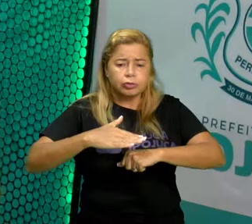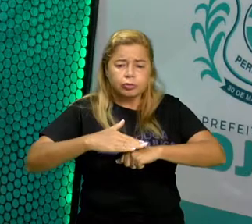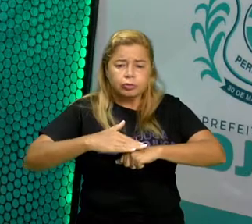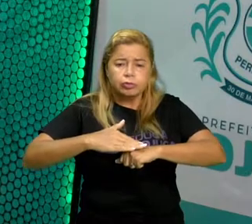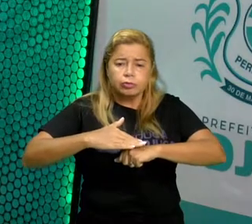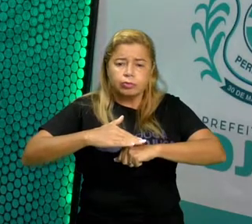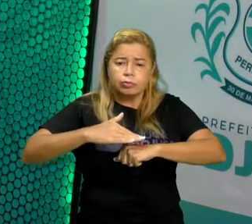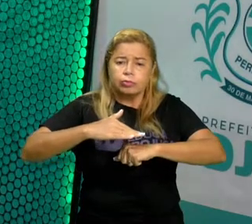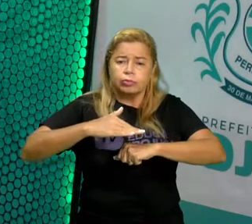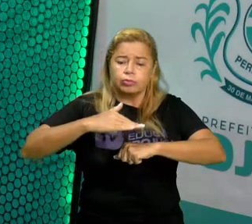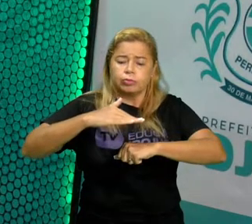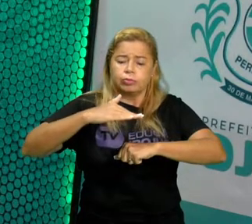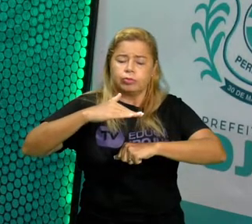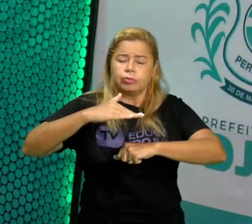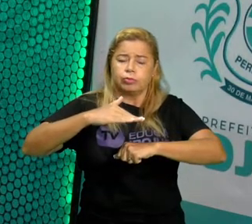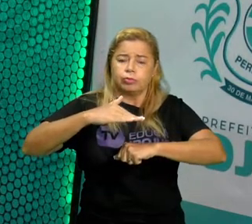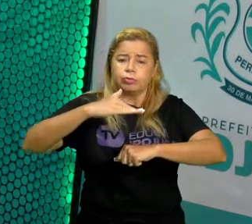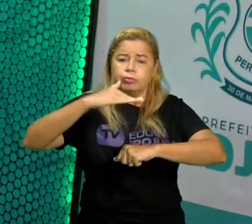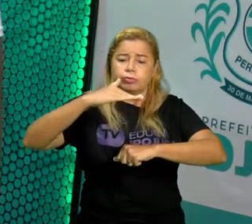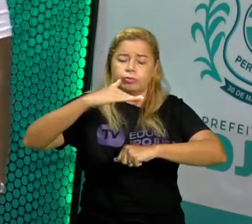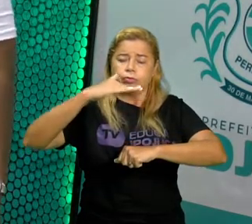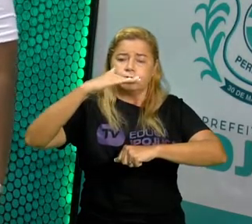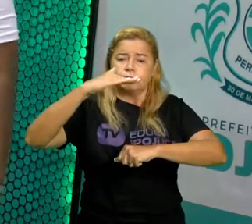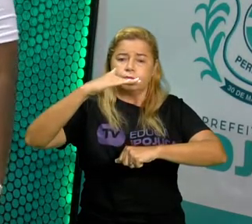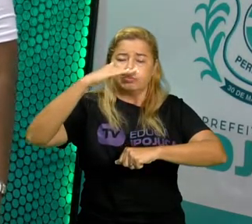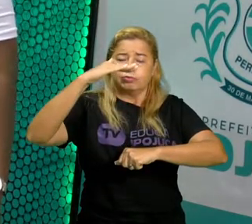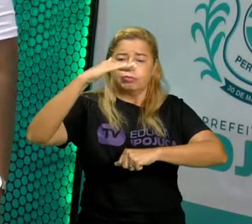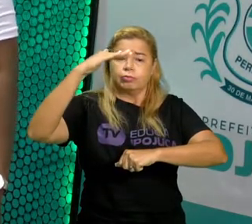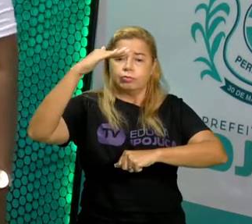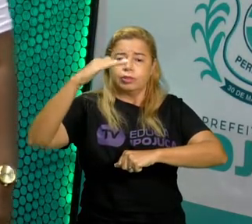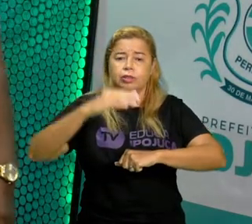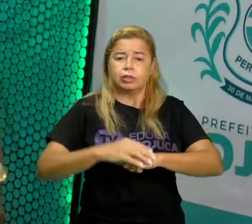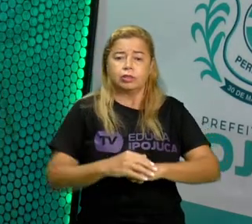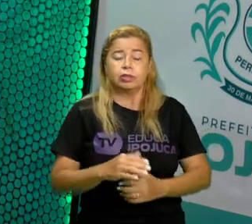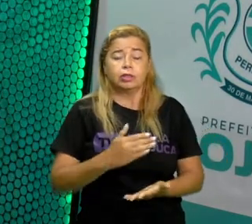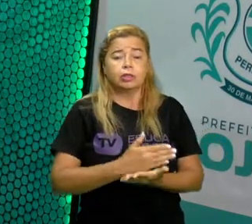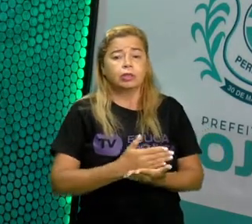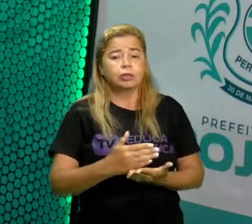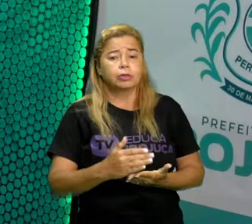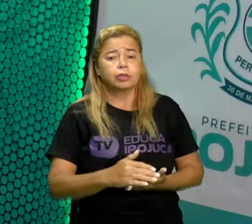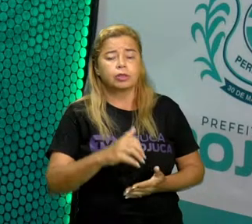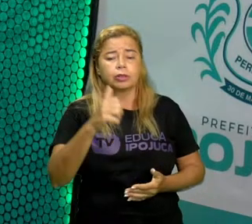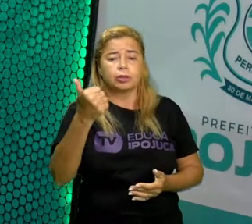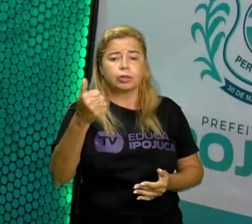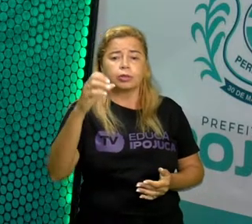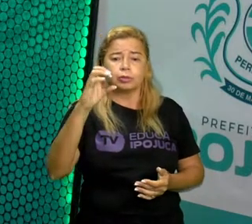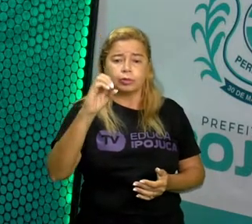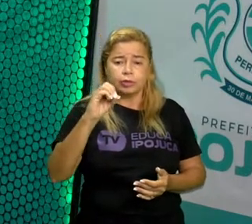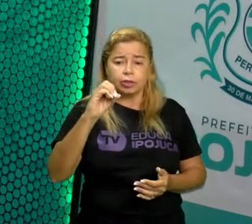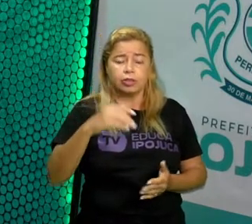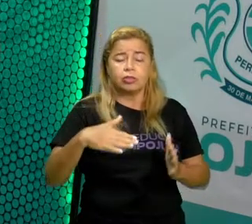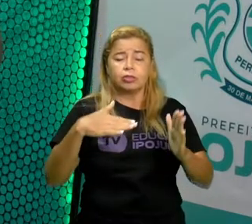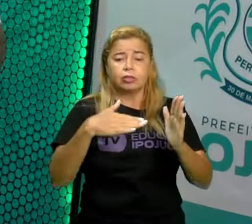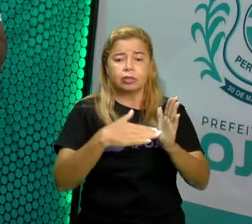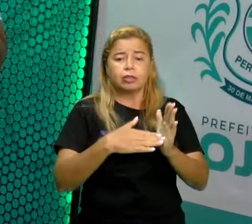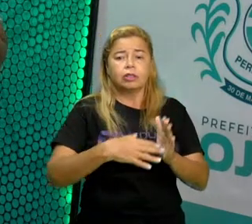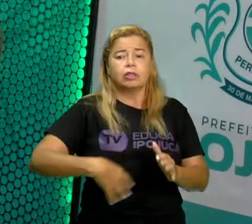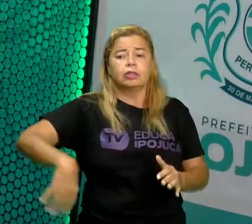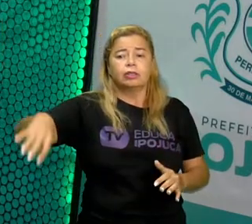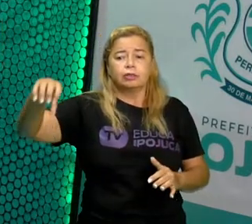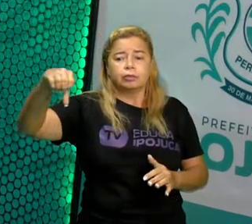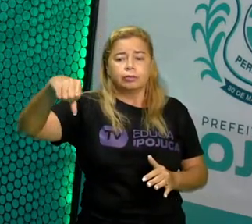Começou do 10 e foi até o 90. Se cresceu de valor, então